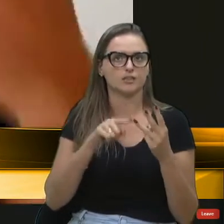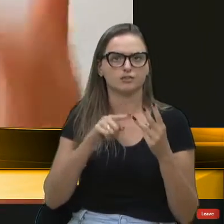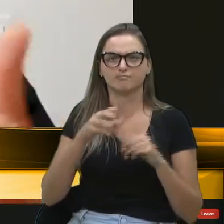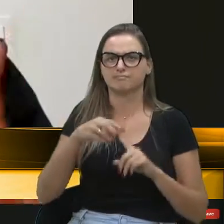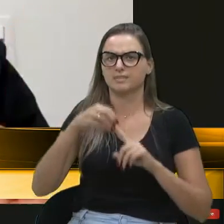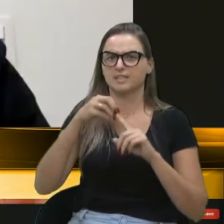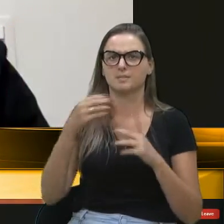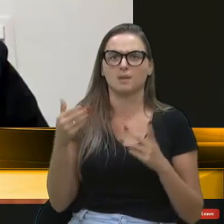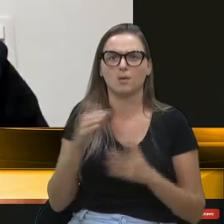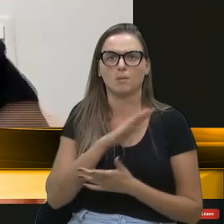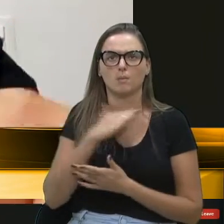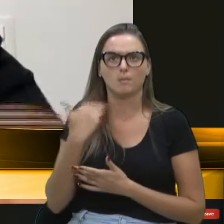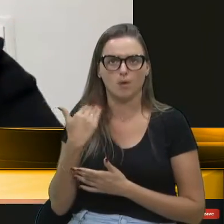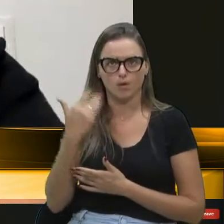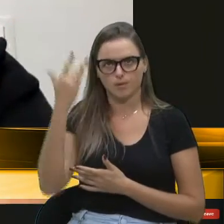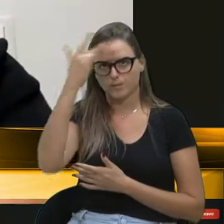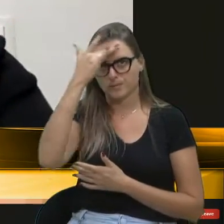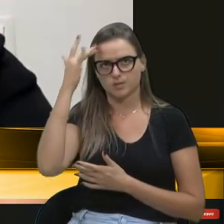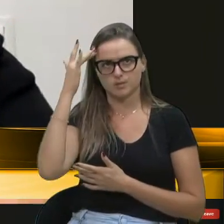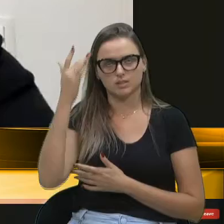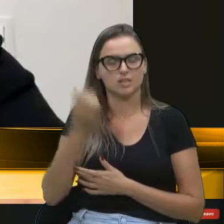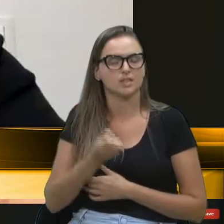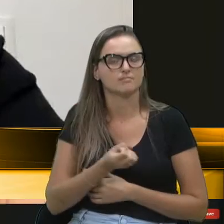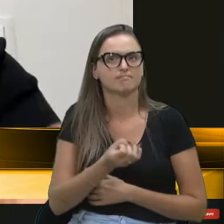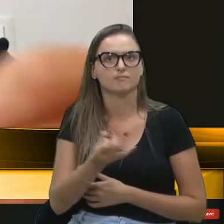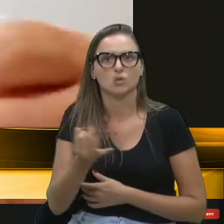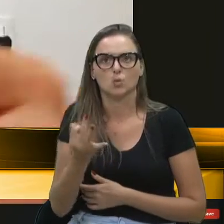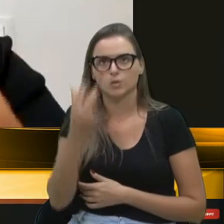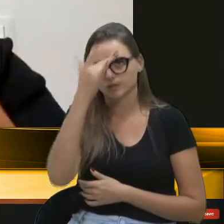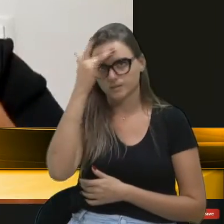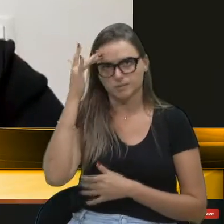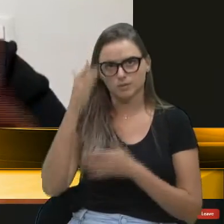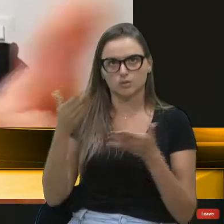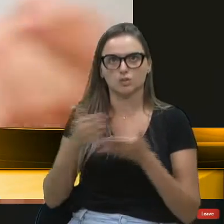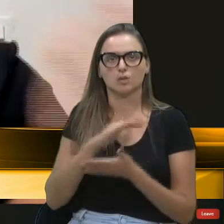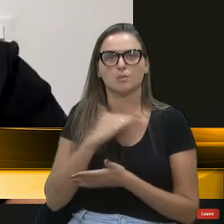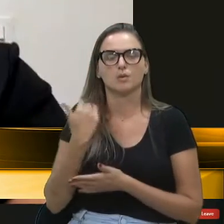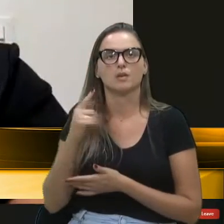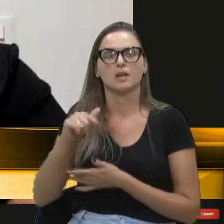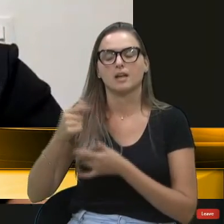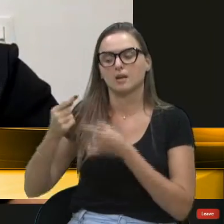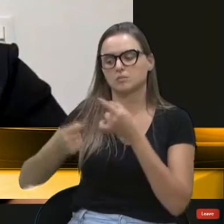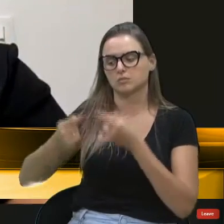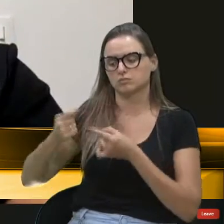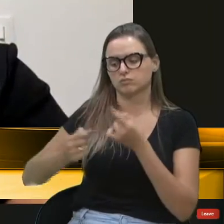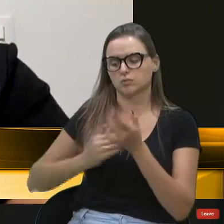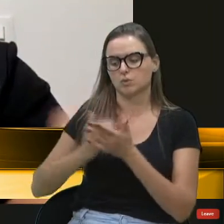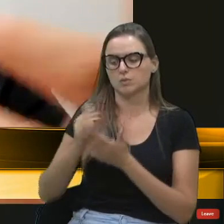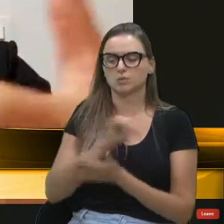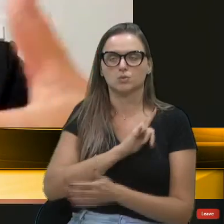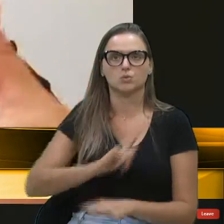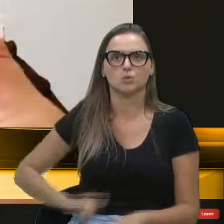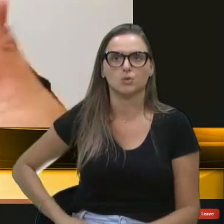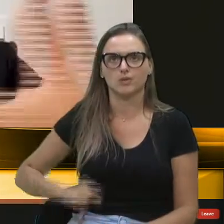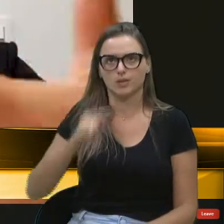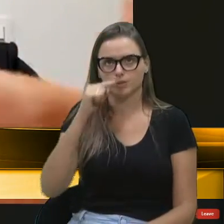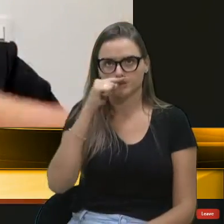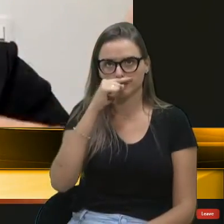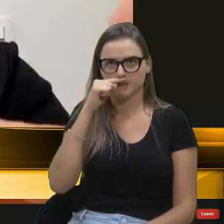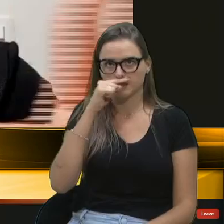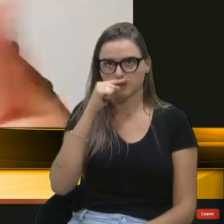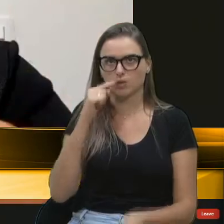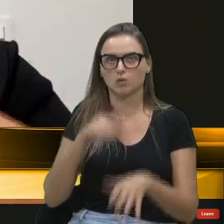vidas perdidas, centenas de vidas perdidas. Esse é debate que começou ainda no governo Sartori, da questão do